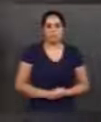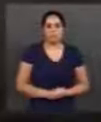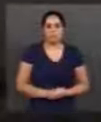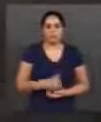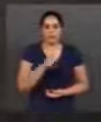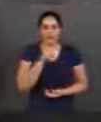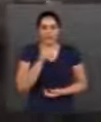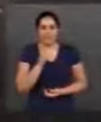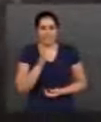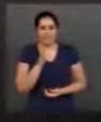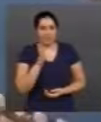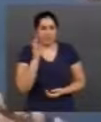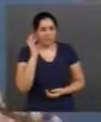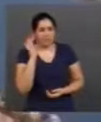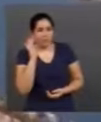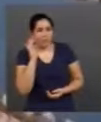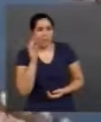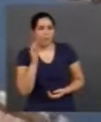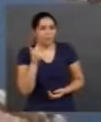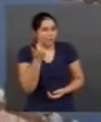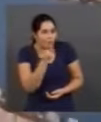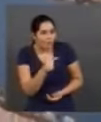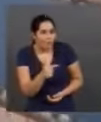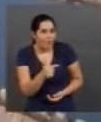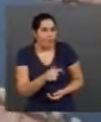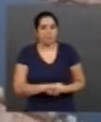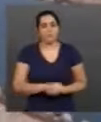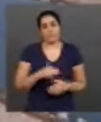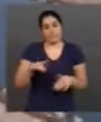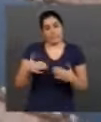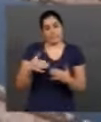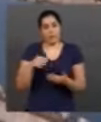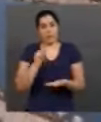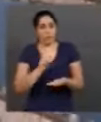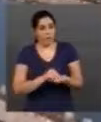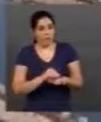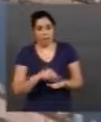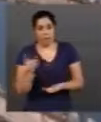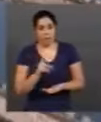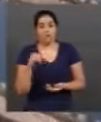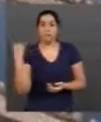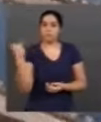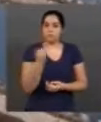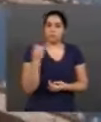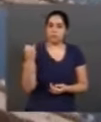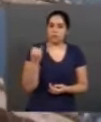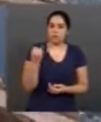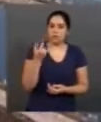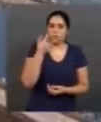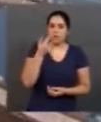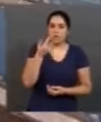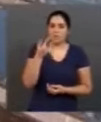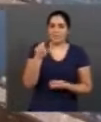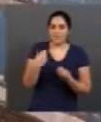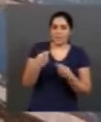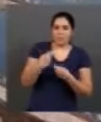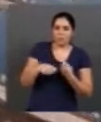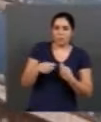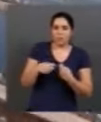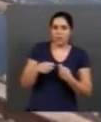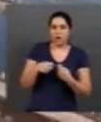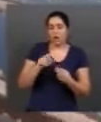imaginou viver sem ela? Para não faltar, é importante que mesmo quando não estamos em período de racionamento,